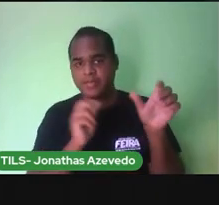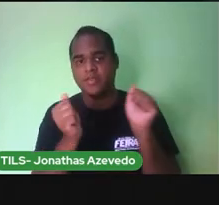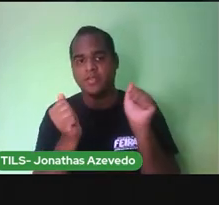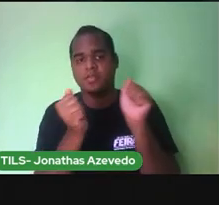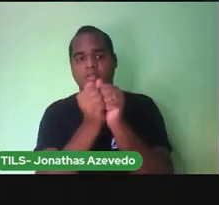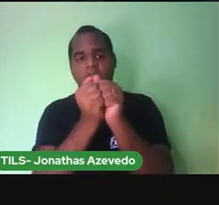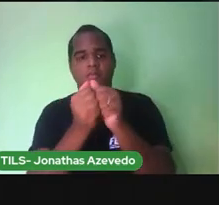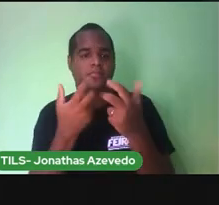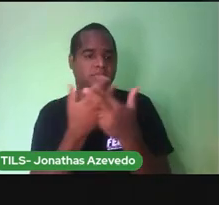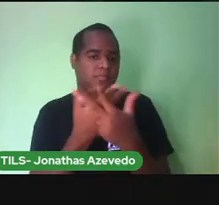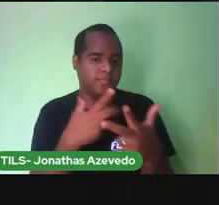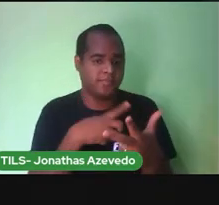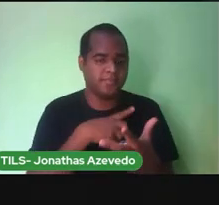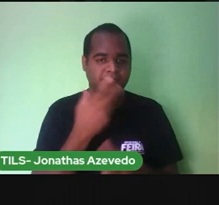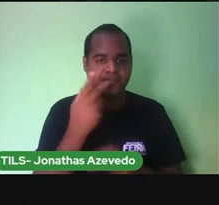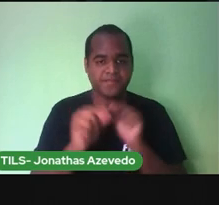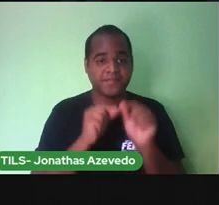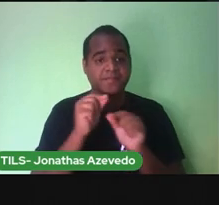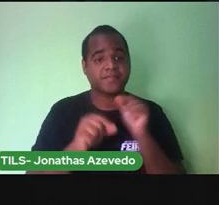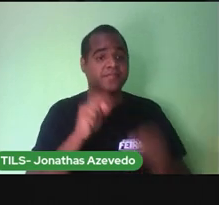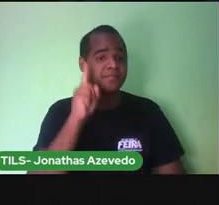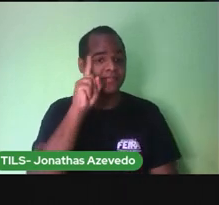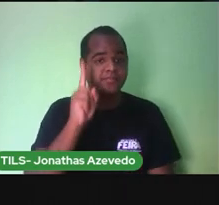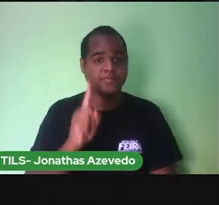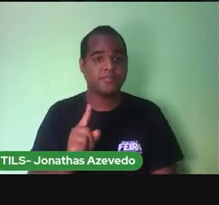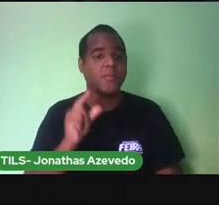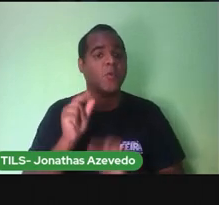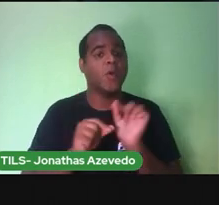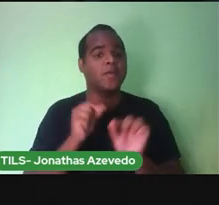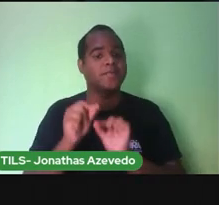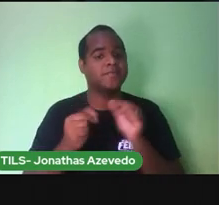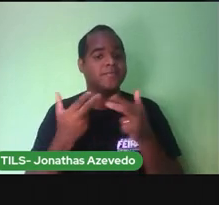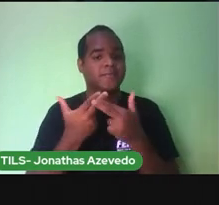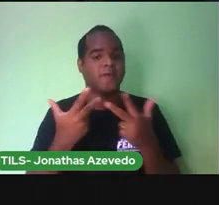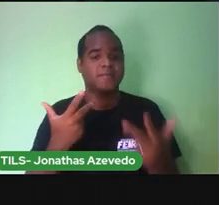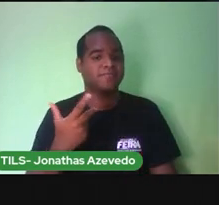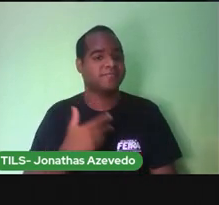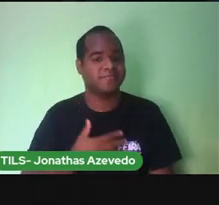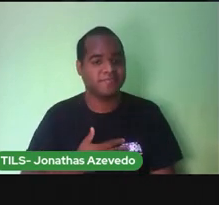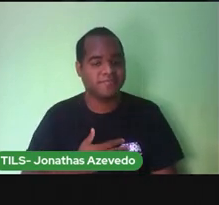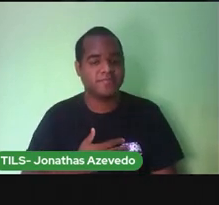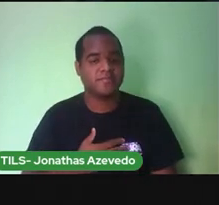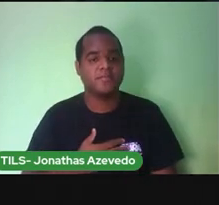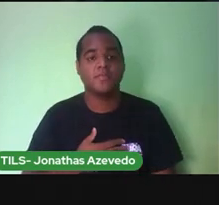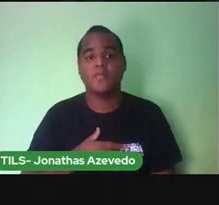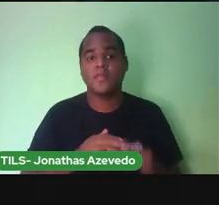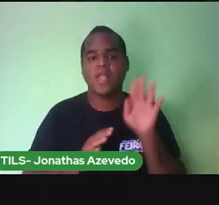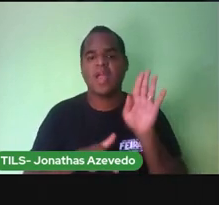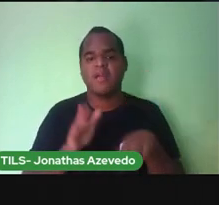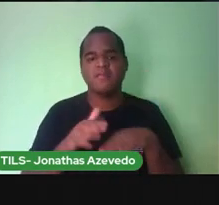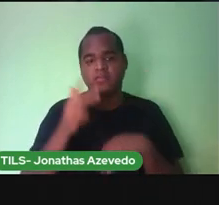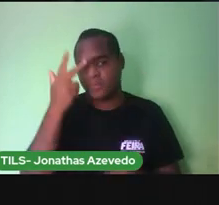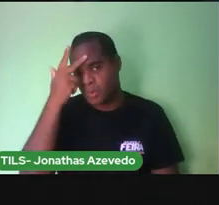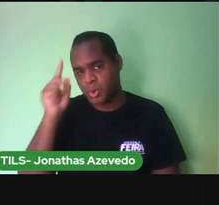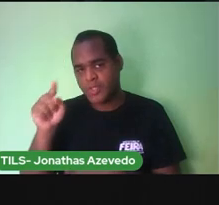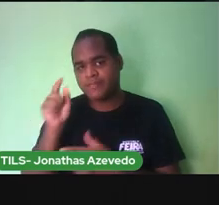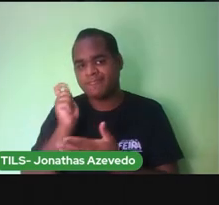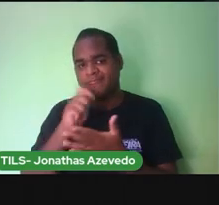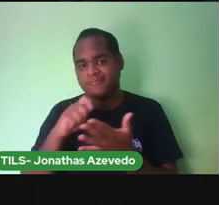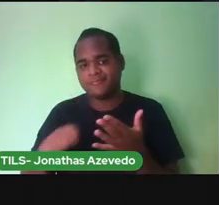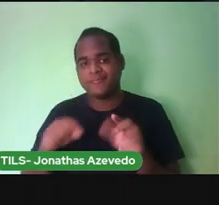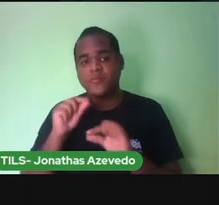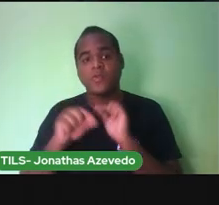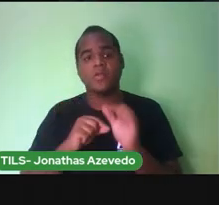não consegue entender o que está escrito. Às vezes, até quem escreveu não consegue